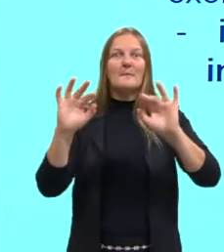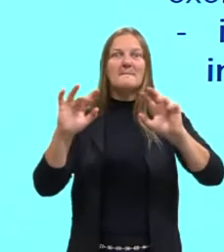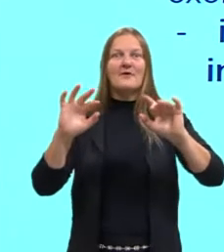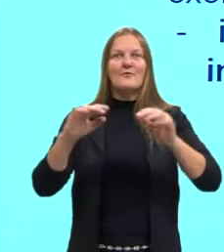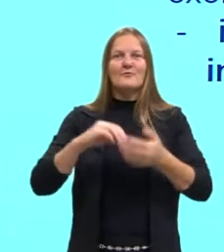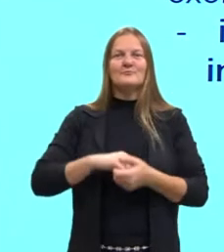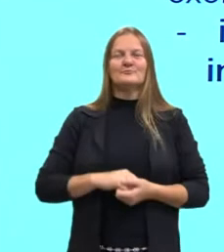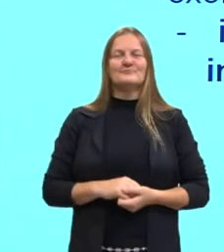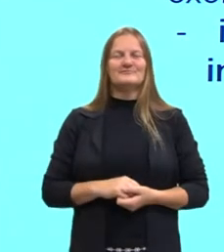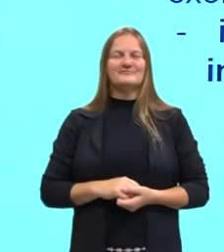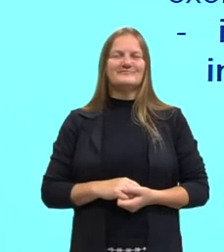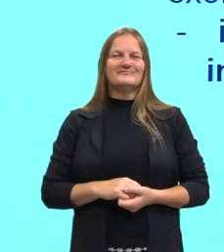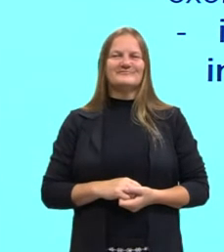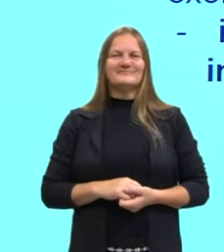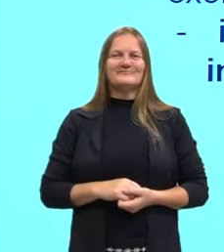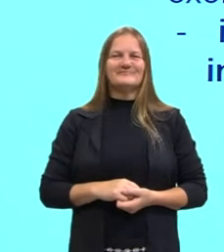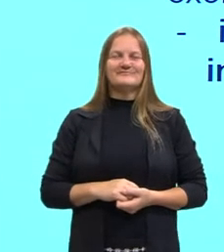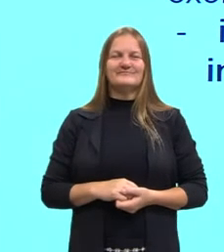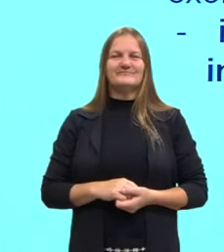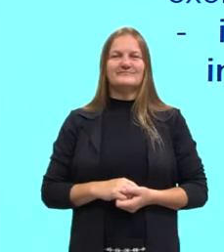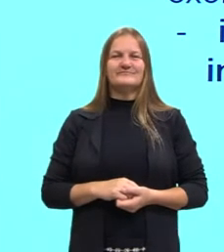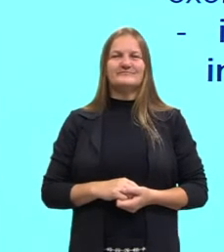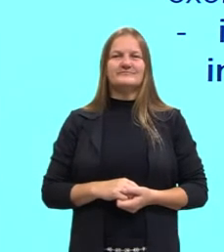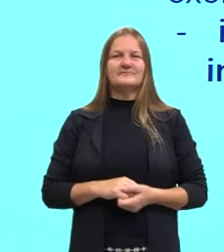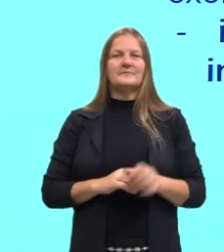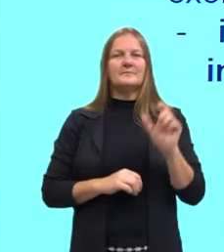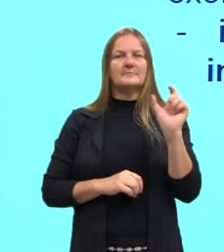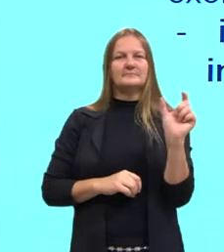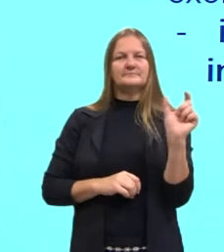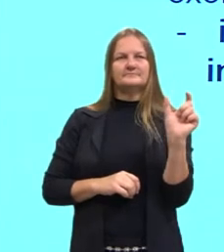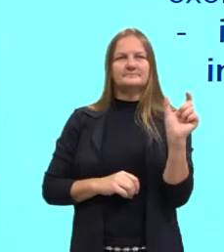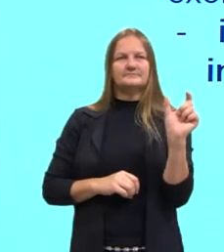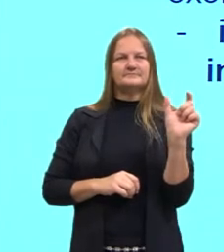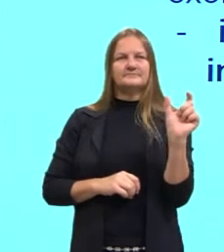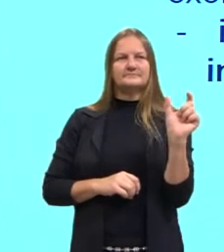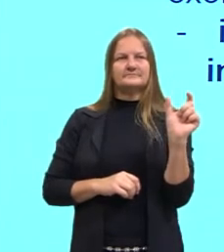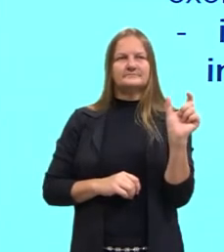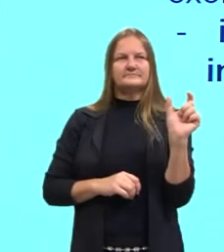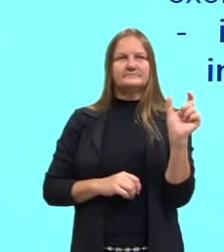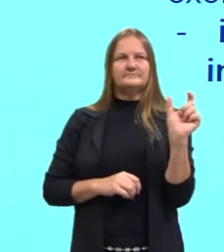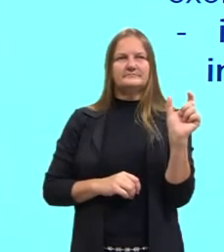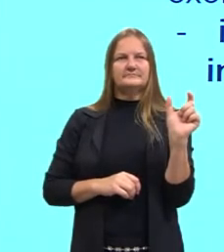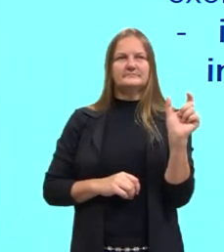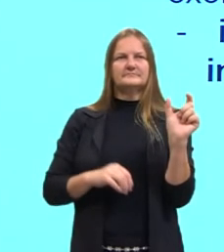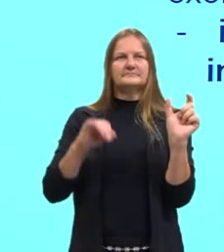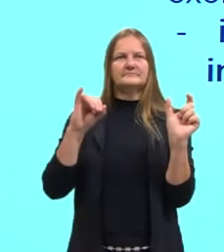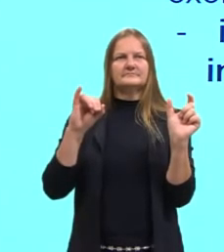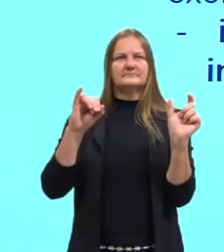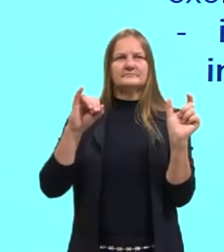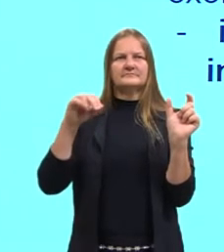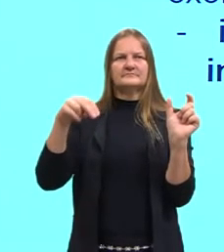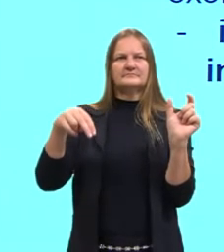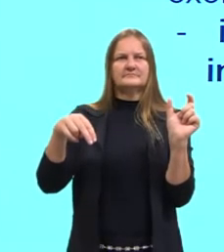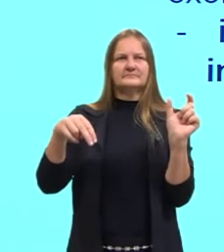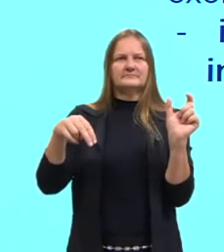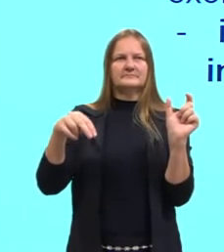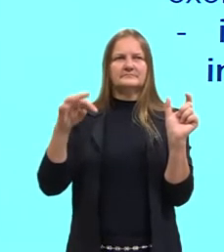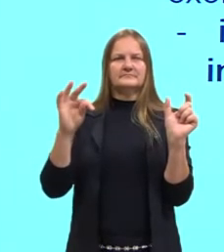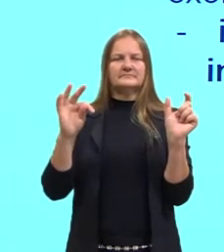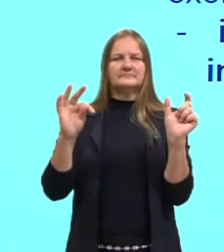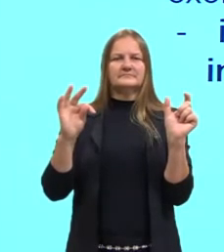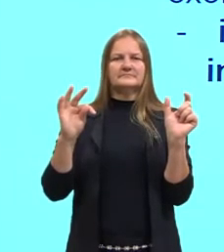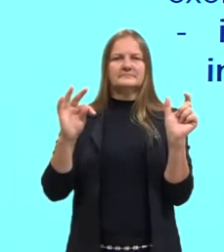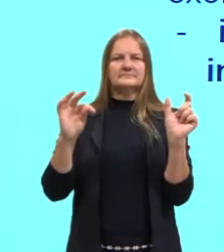Vamos adiante. Interpretation. Vou soletrar. I, N, T,